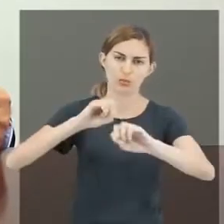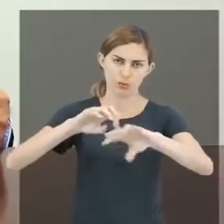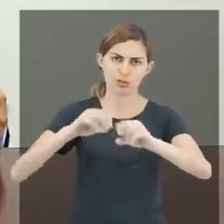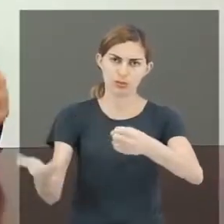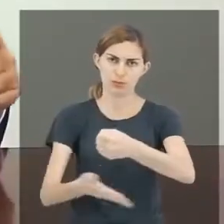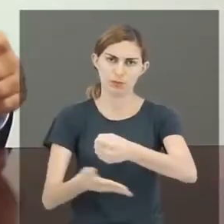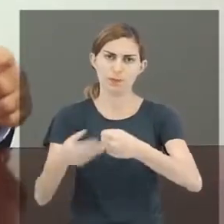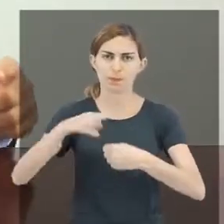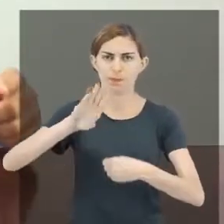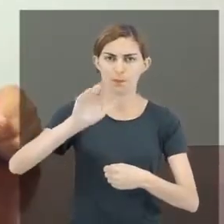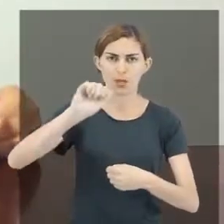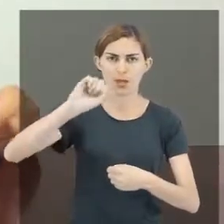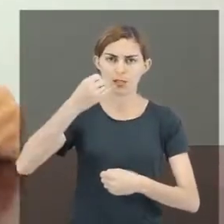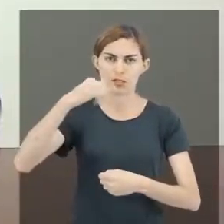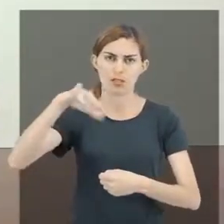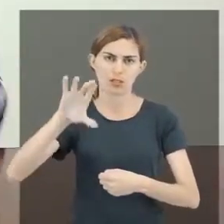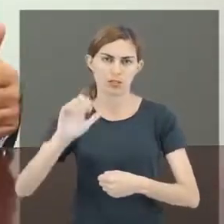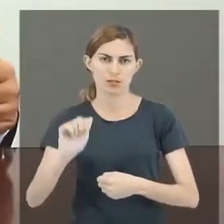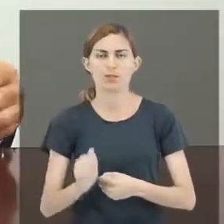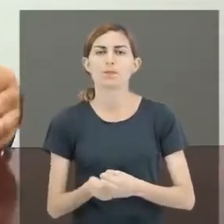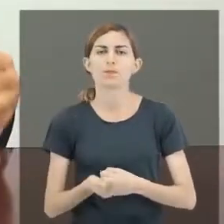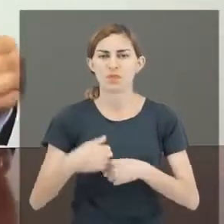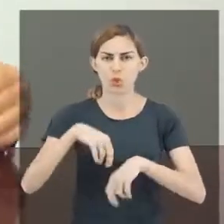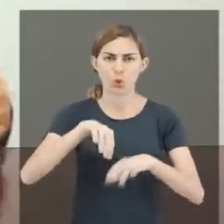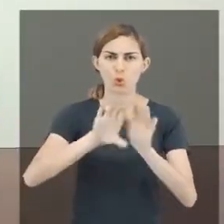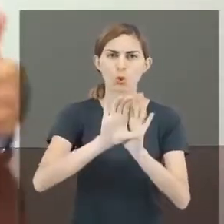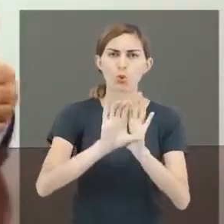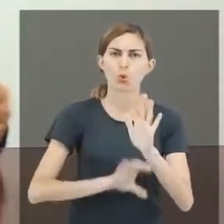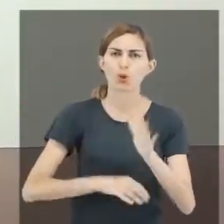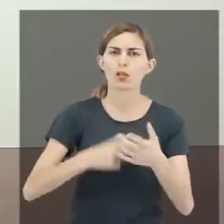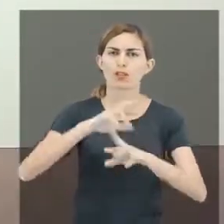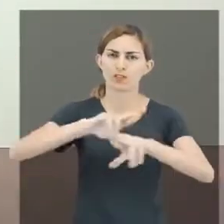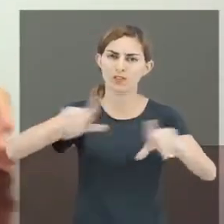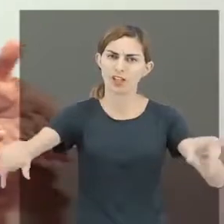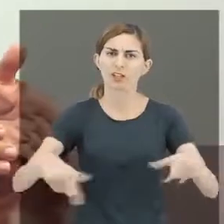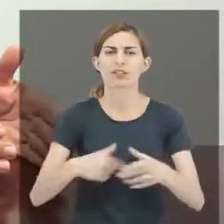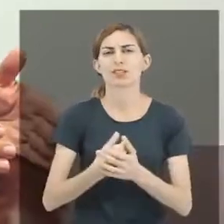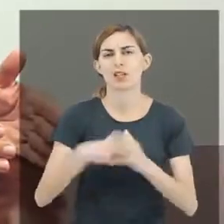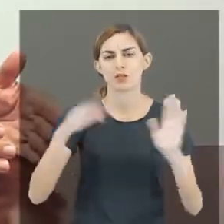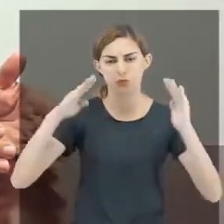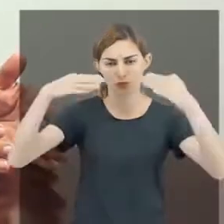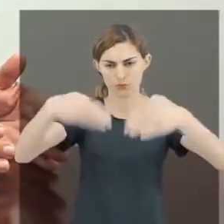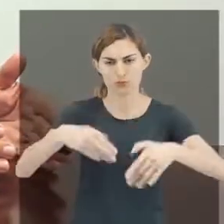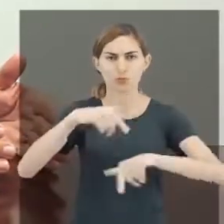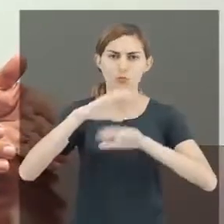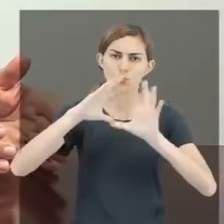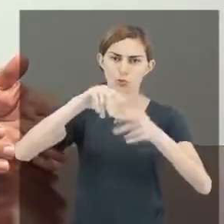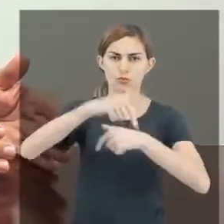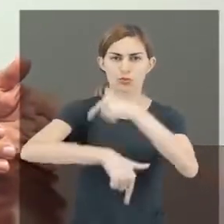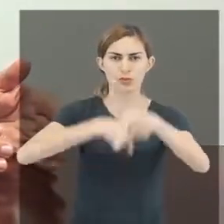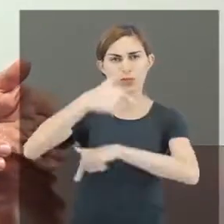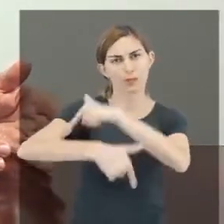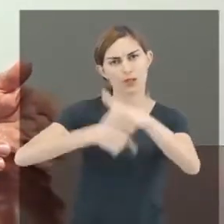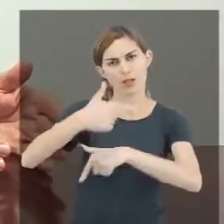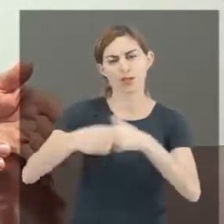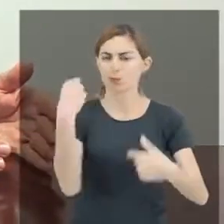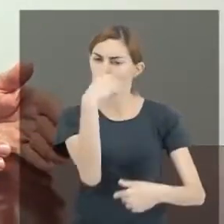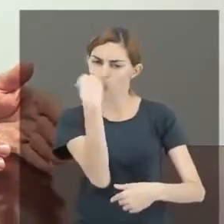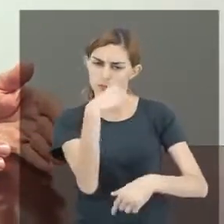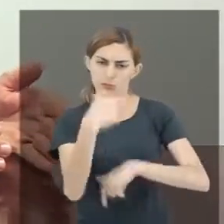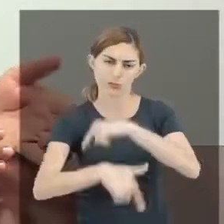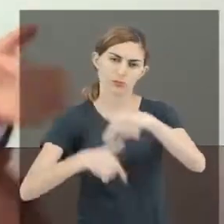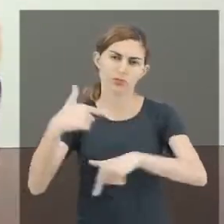educação básica. Porque você vai ter um currículo mais denso, um currículo diferenciado, voltado para o mundo do trabalho, dando